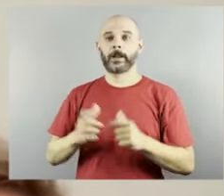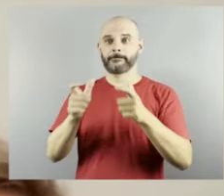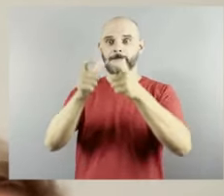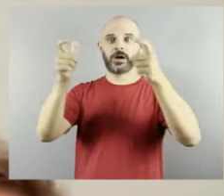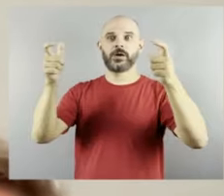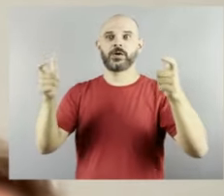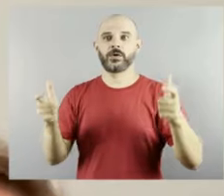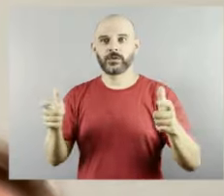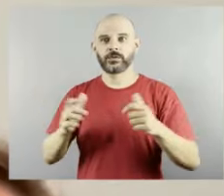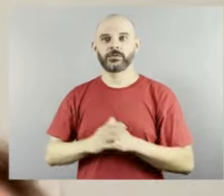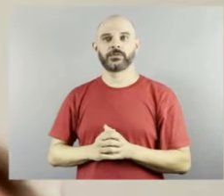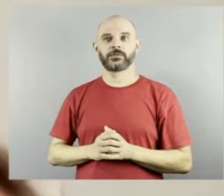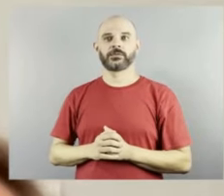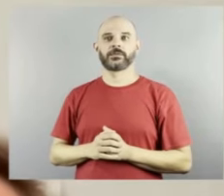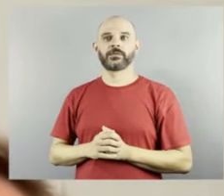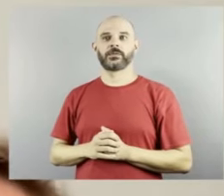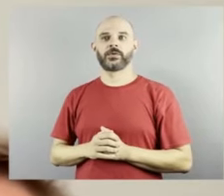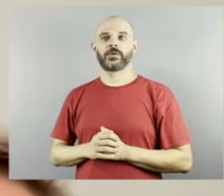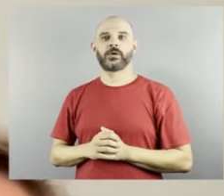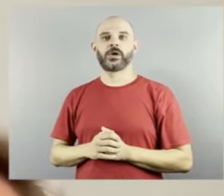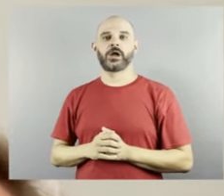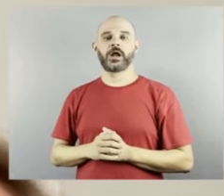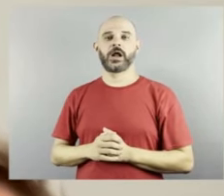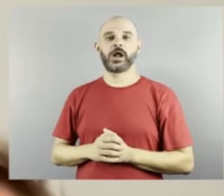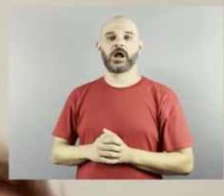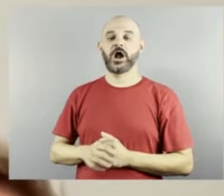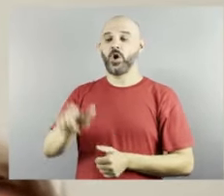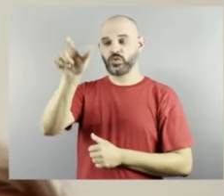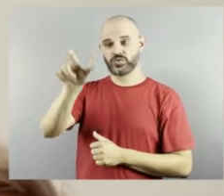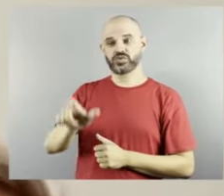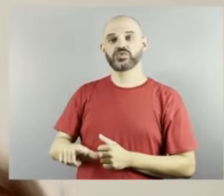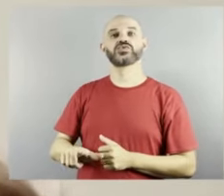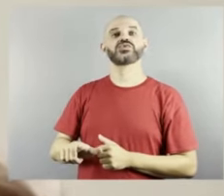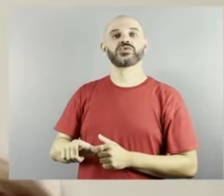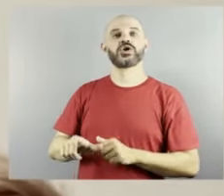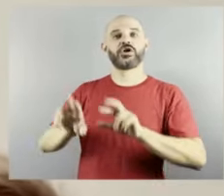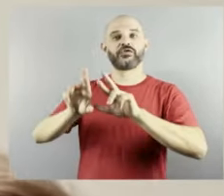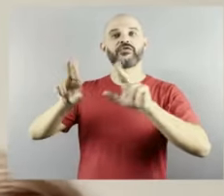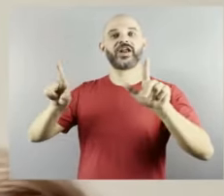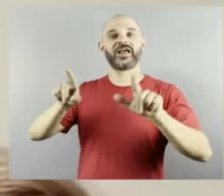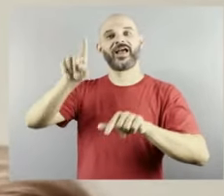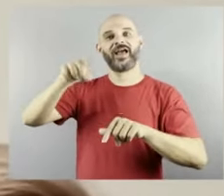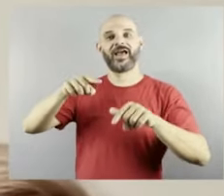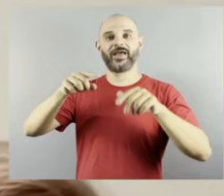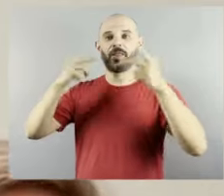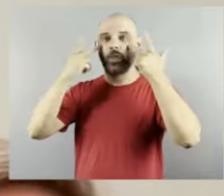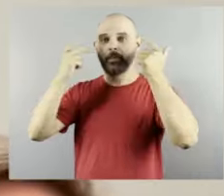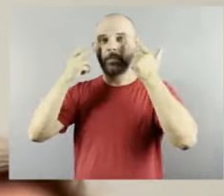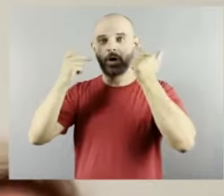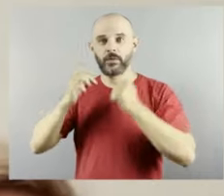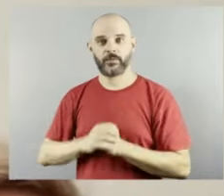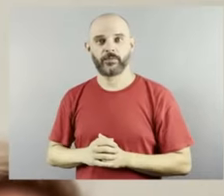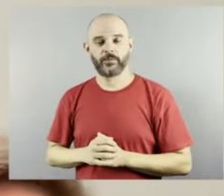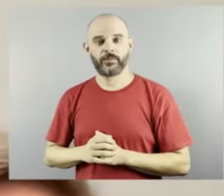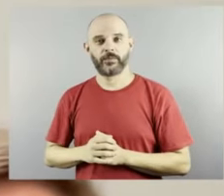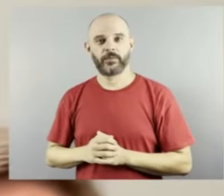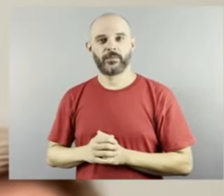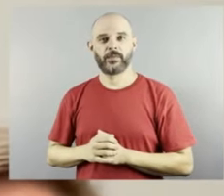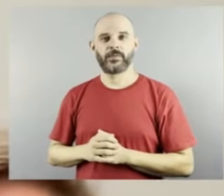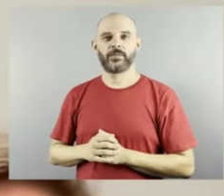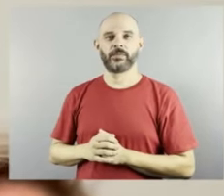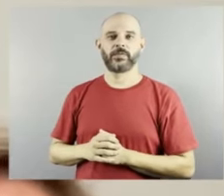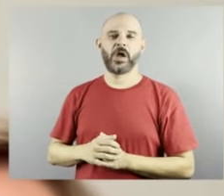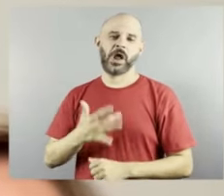ser diferente é normal então tivemos muitas campanhas justamente pra desconstruir aquela história da pena né que era o o mote né que